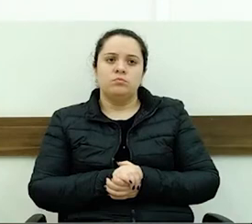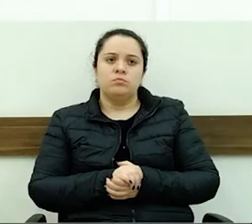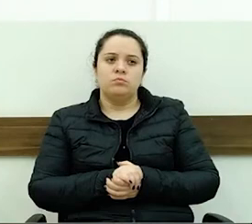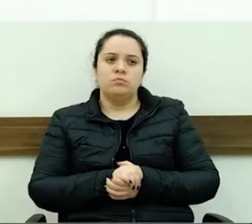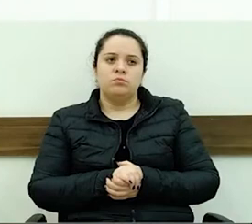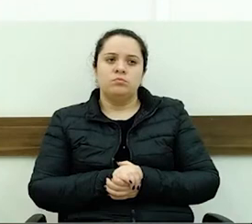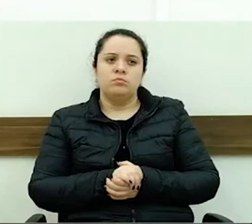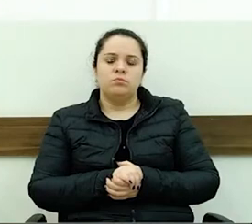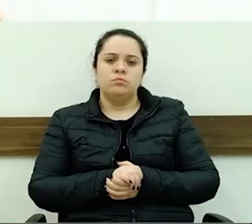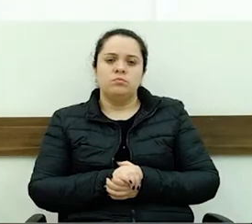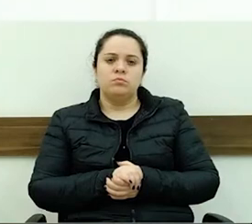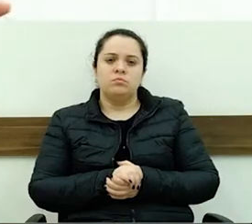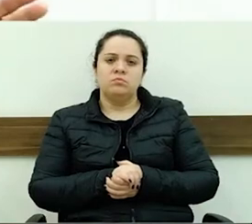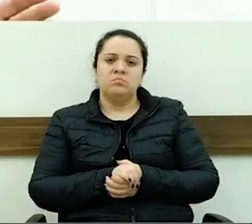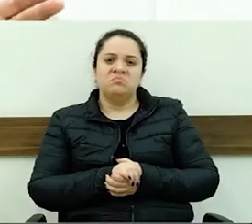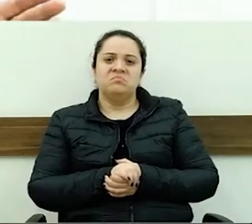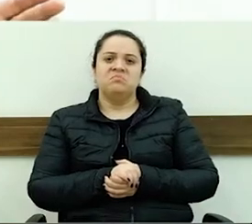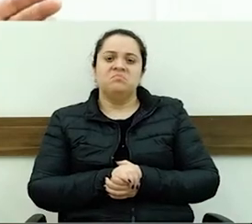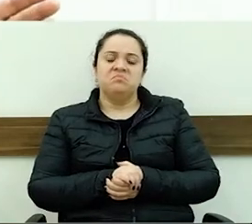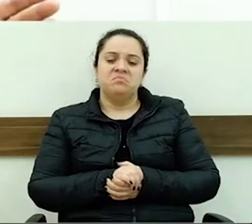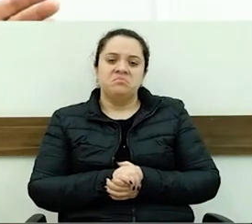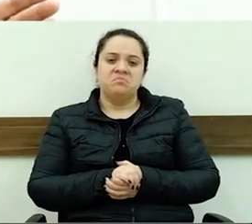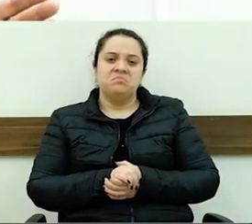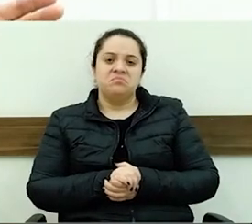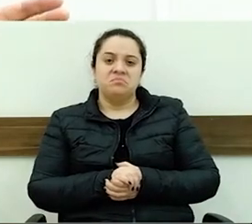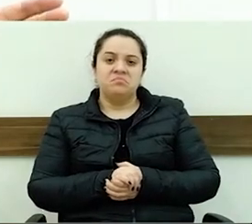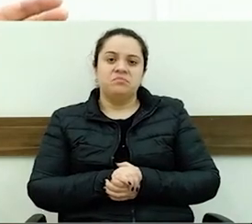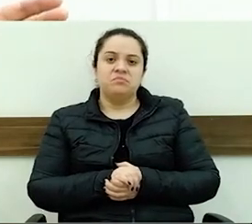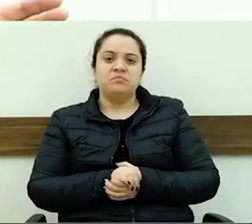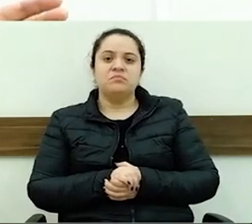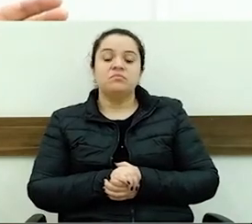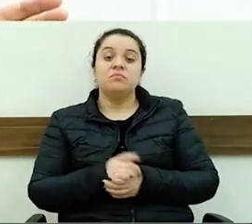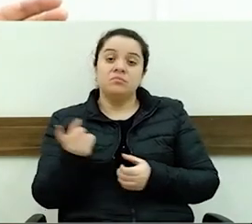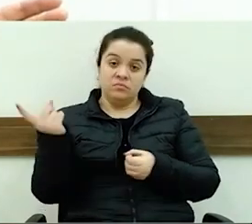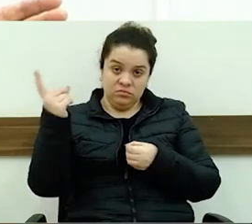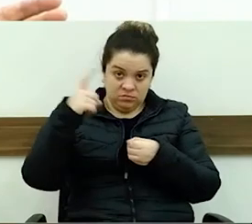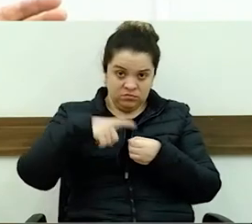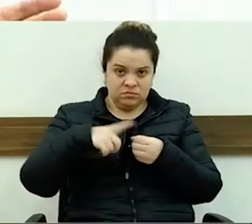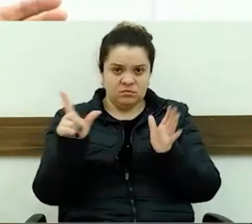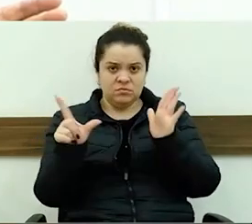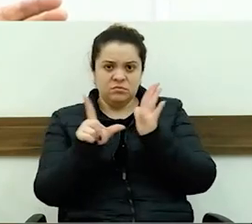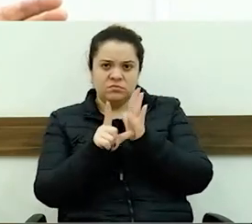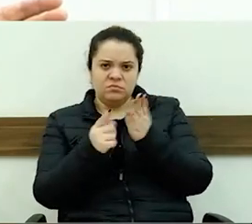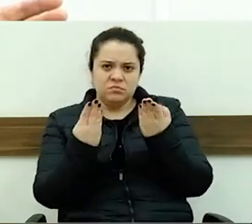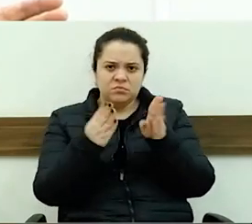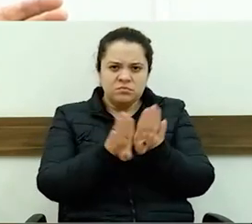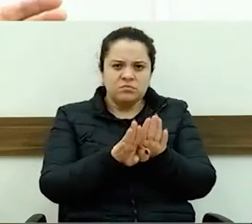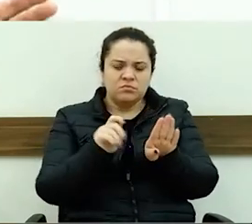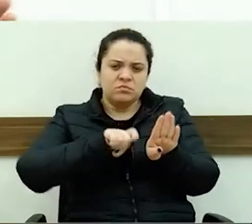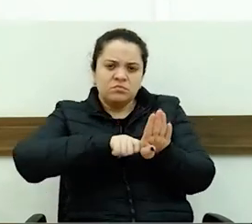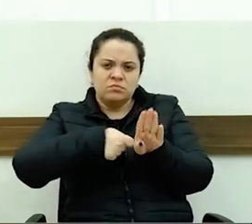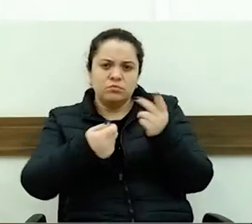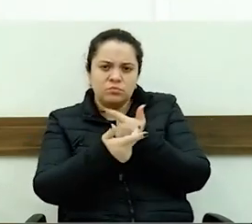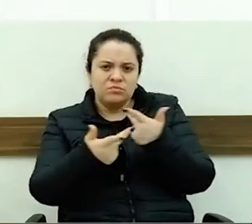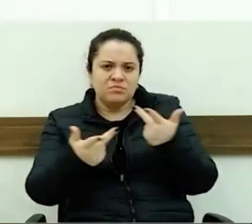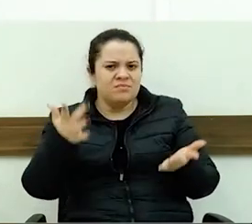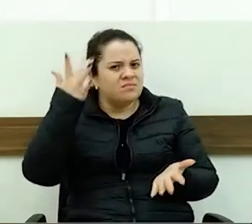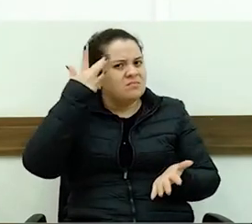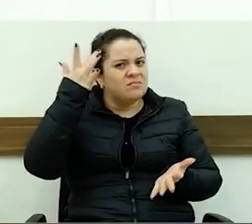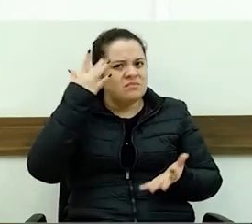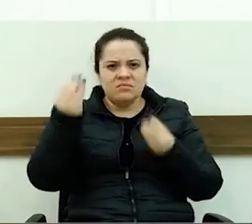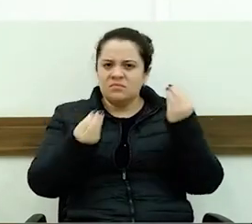voltar a fechar comércio, acho que é uma loucura isso daí. Mas a gente não se cuida. Então fica aqui o meu apelo